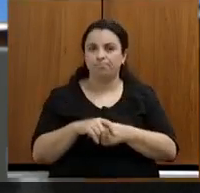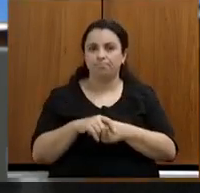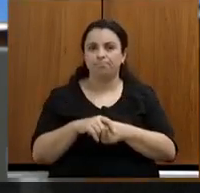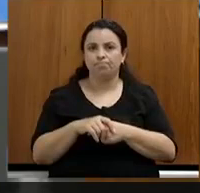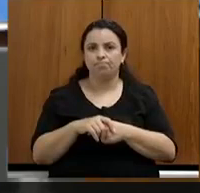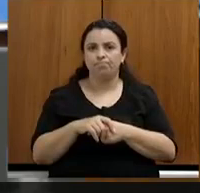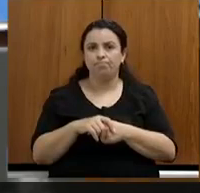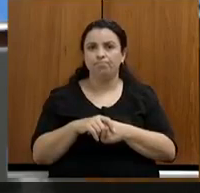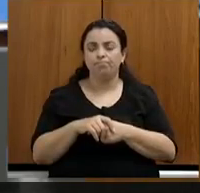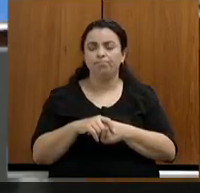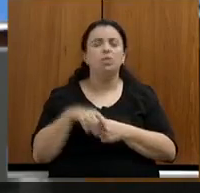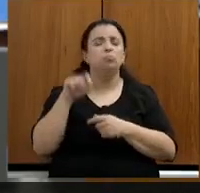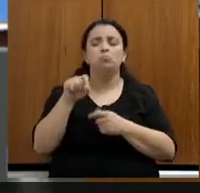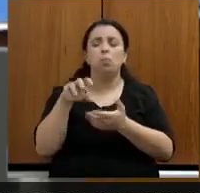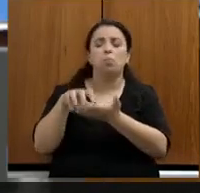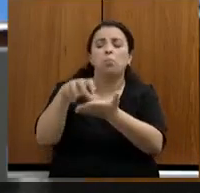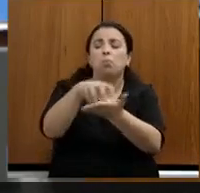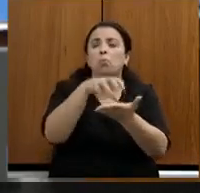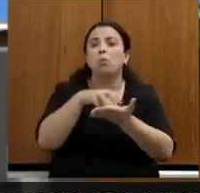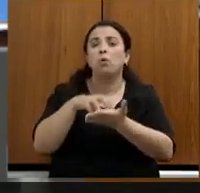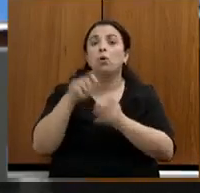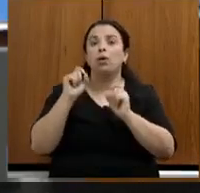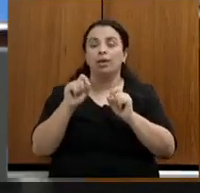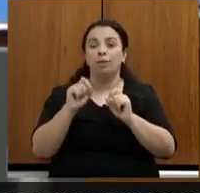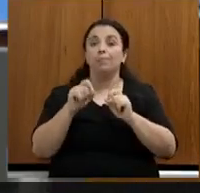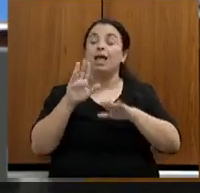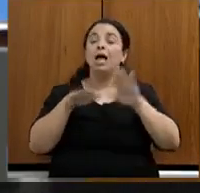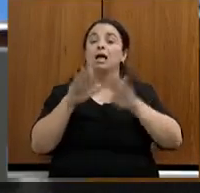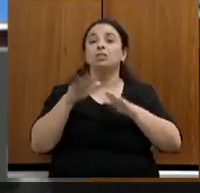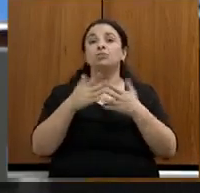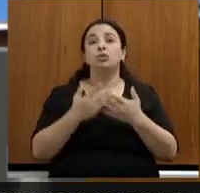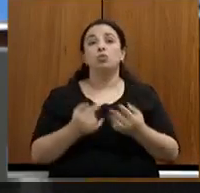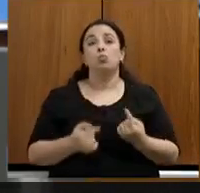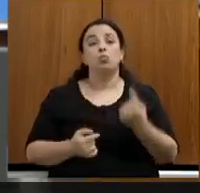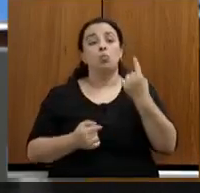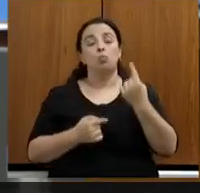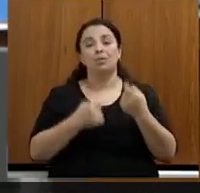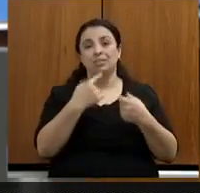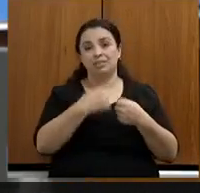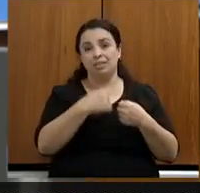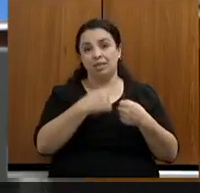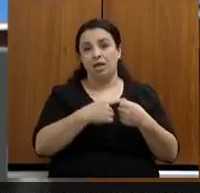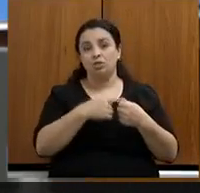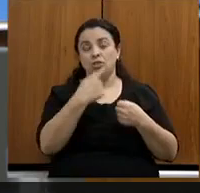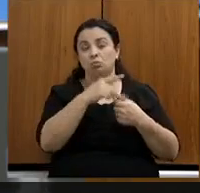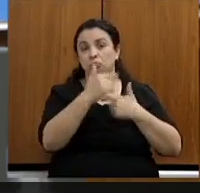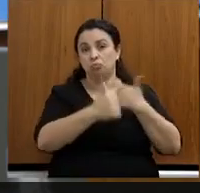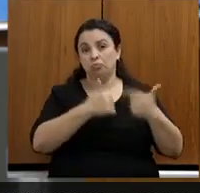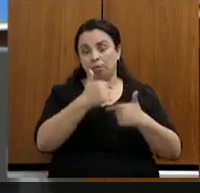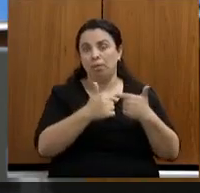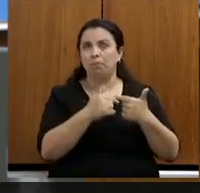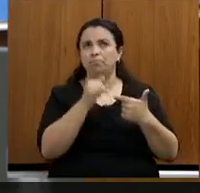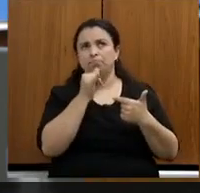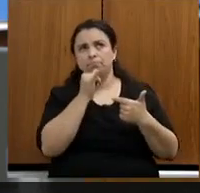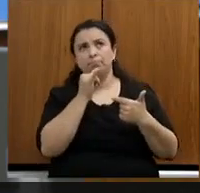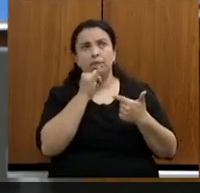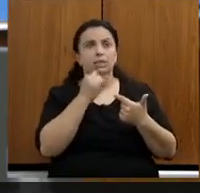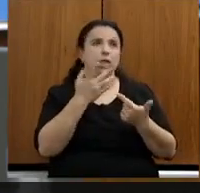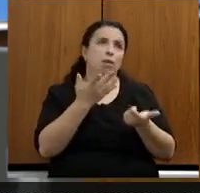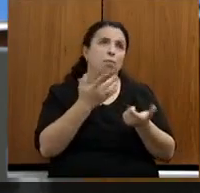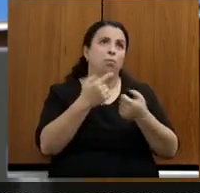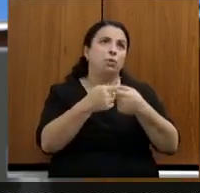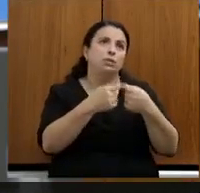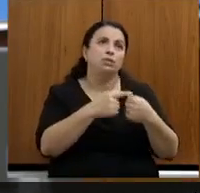Muitas vezes, a prestação de serviço de apenas um município individualmente, especialmente aqueles municípios que têm uma